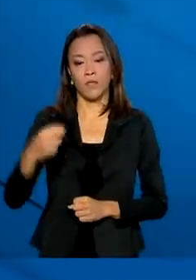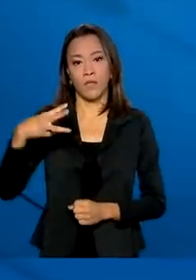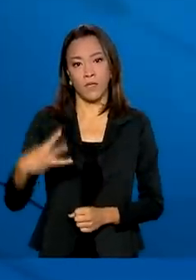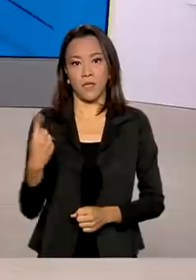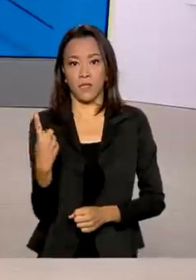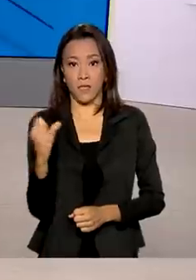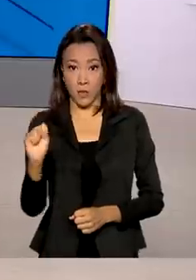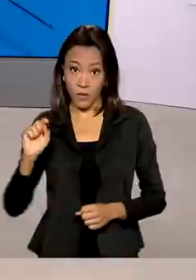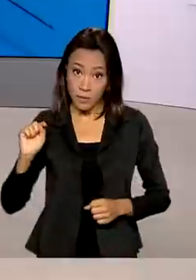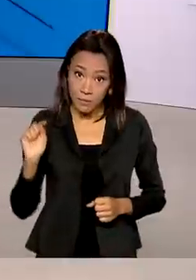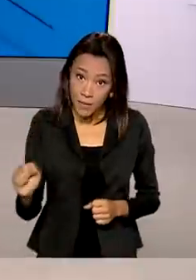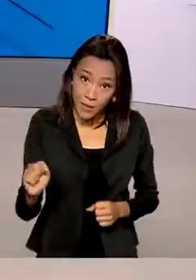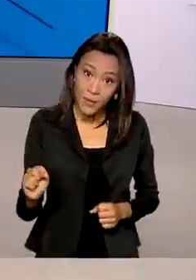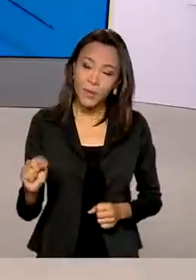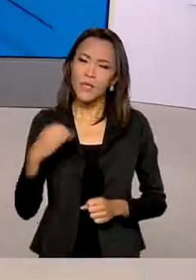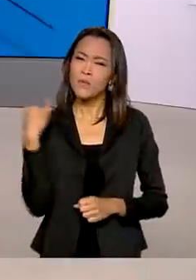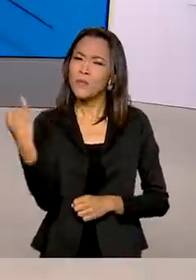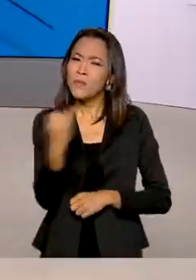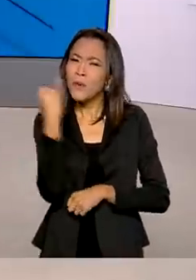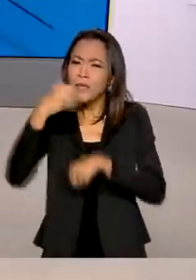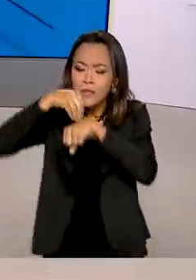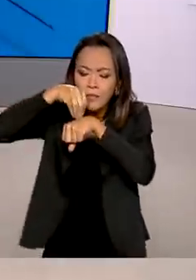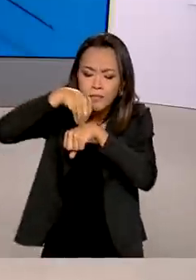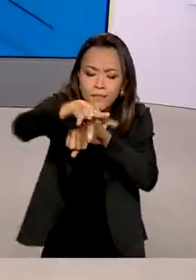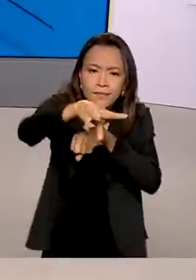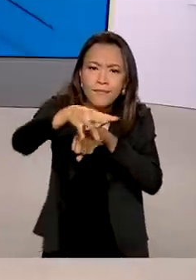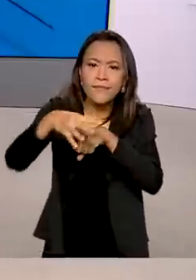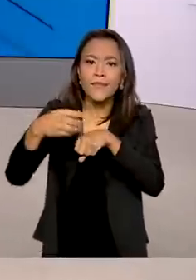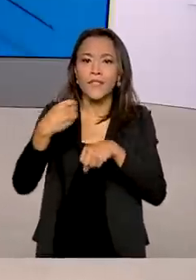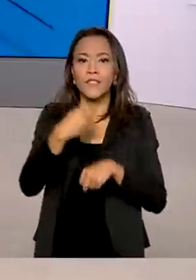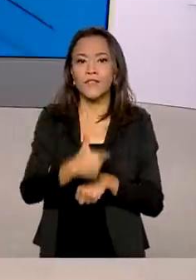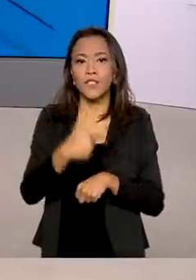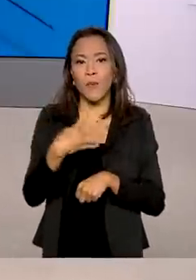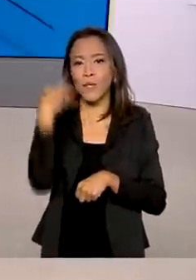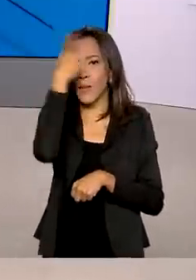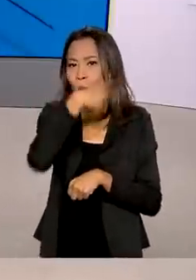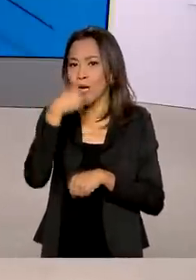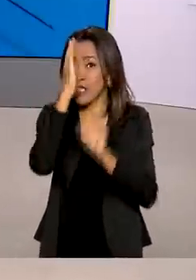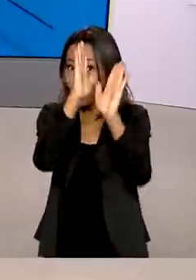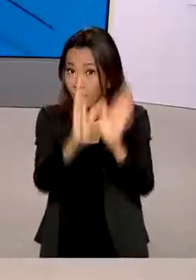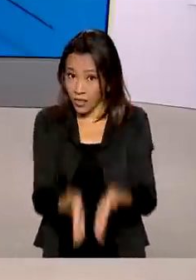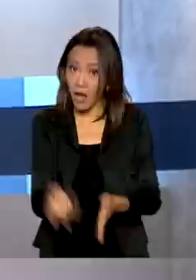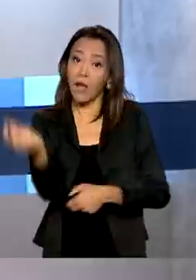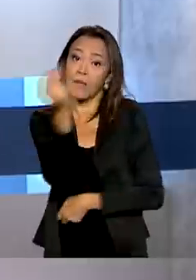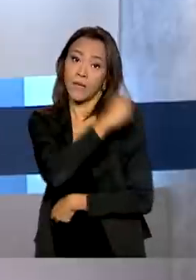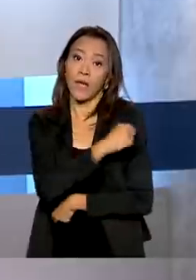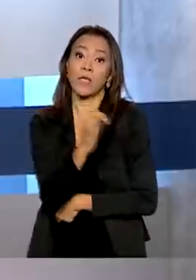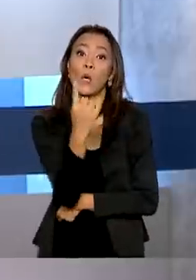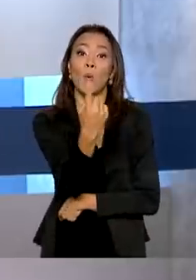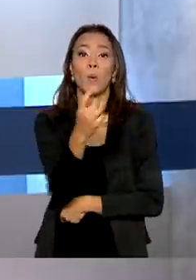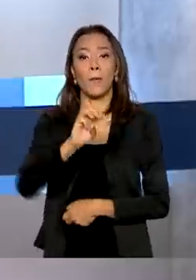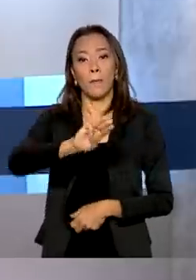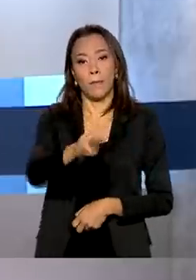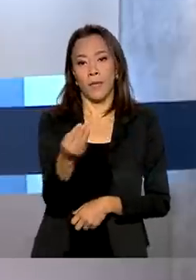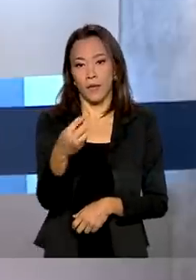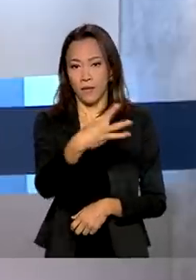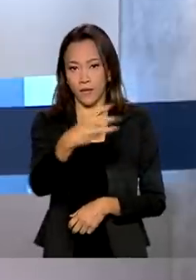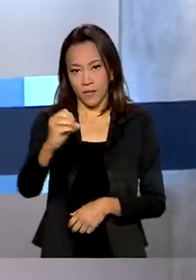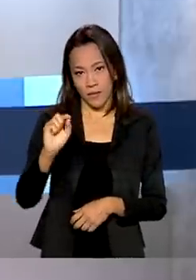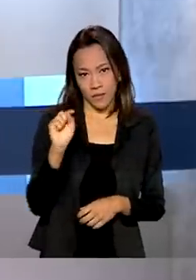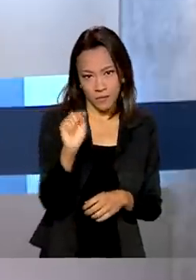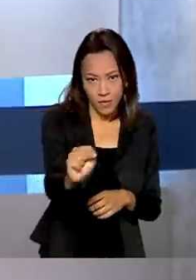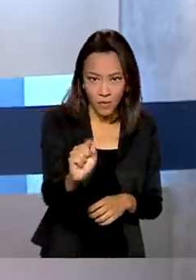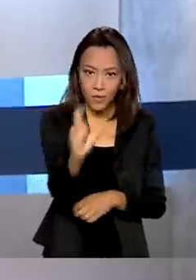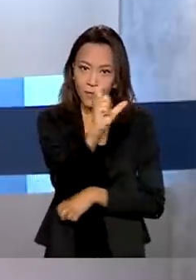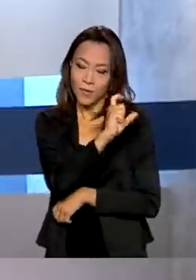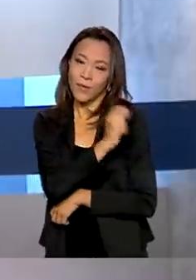.000. E uma informação importante, nas últimas 24 horas foram aplicadas mais de 1.300.000 doses